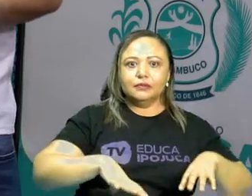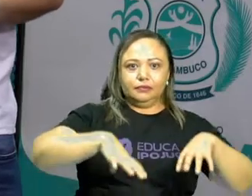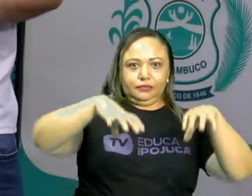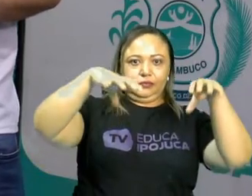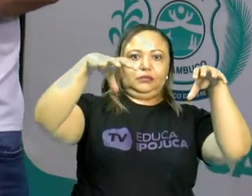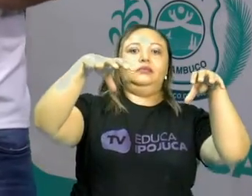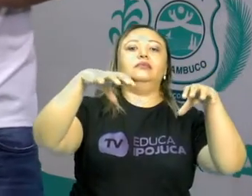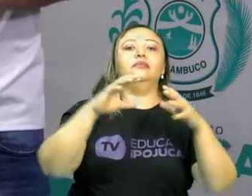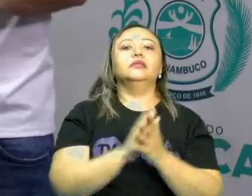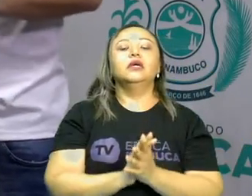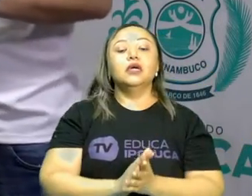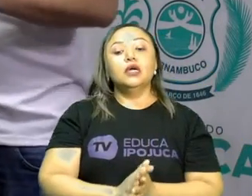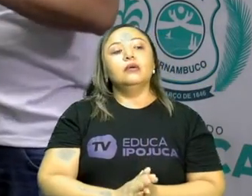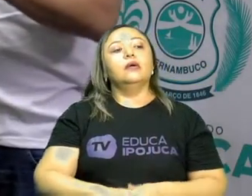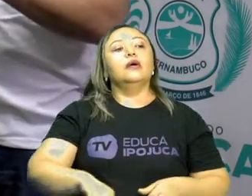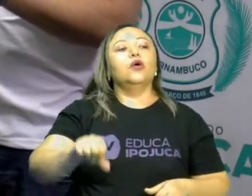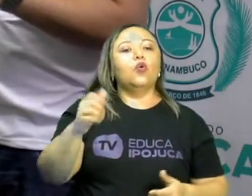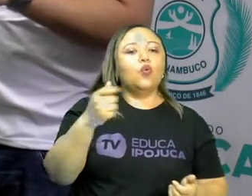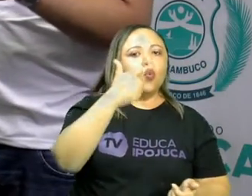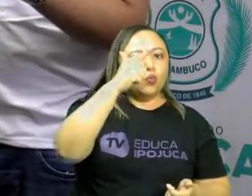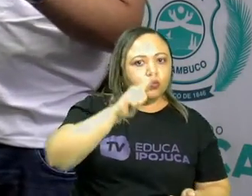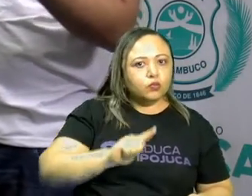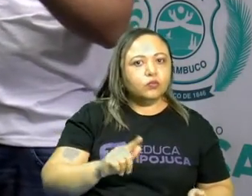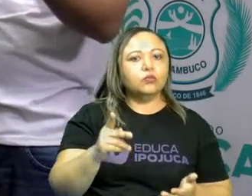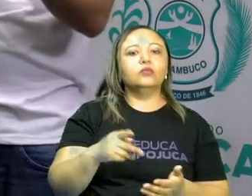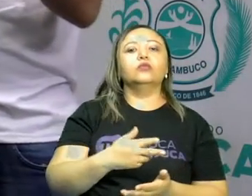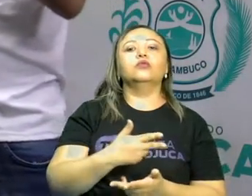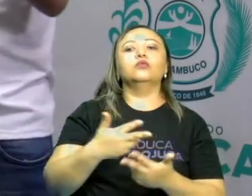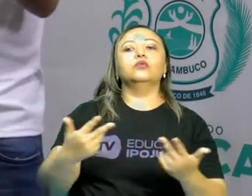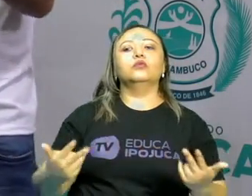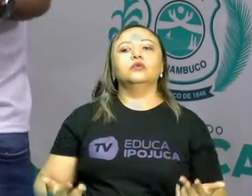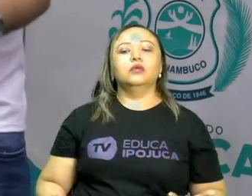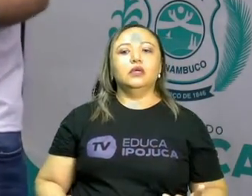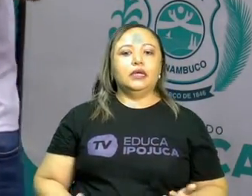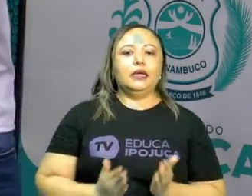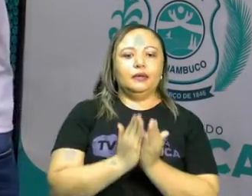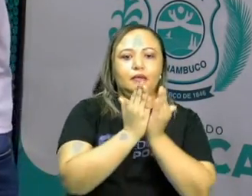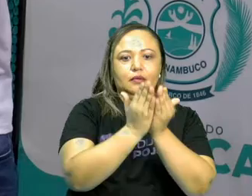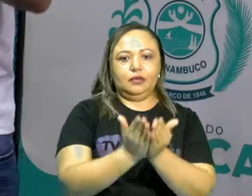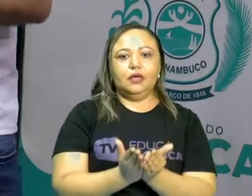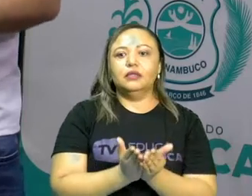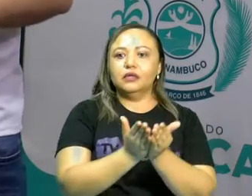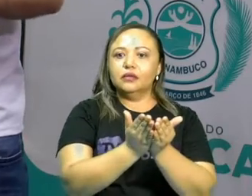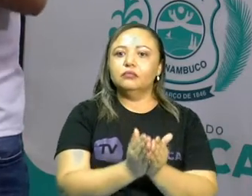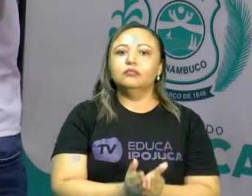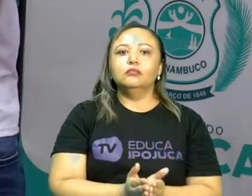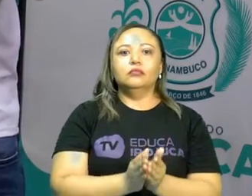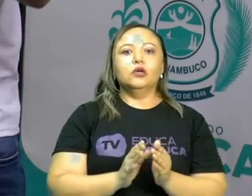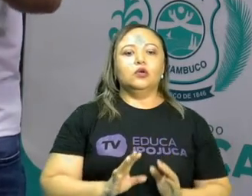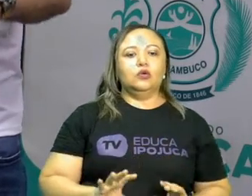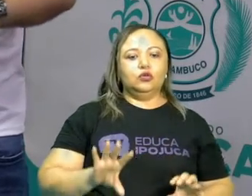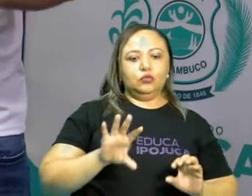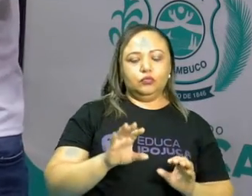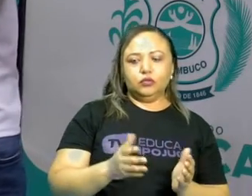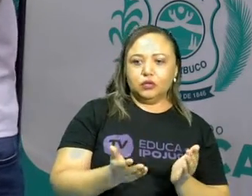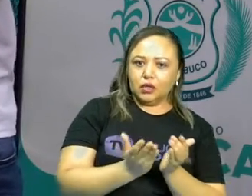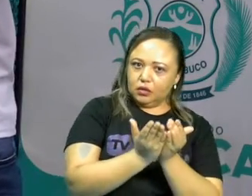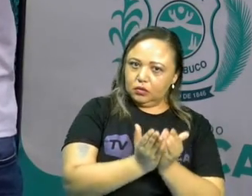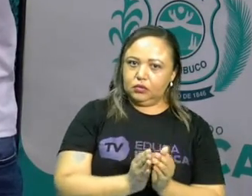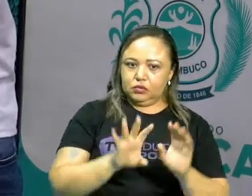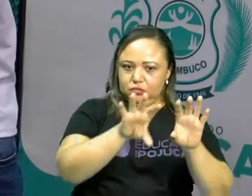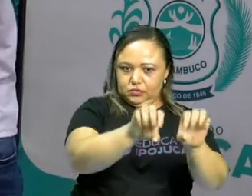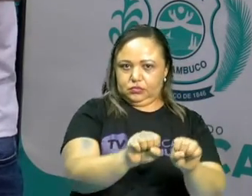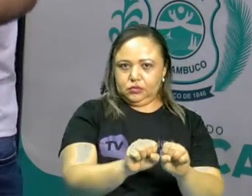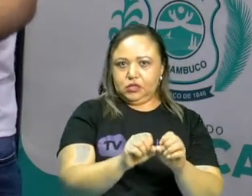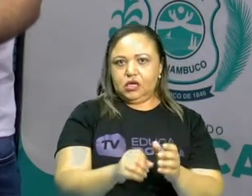política na Idade Moderna. Outra coisa também é a expansão marítima, não é? A chegada dos europeus, no